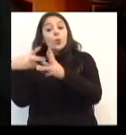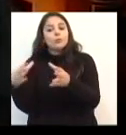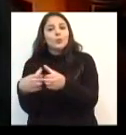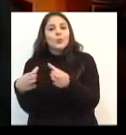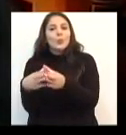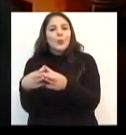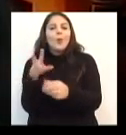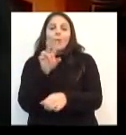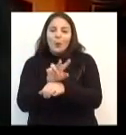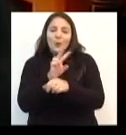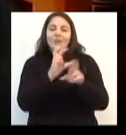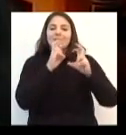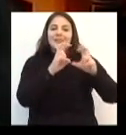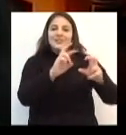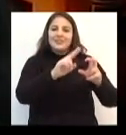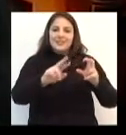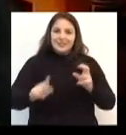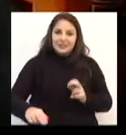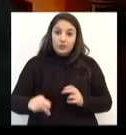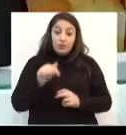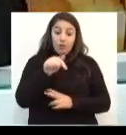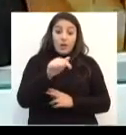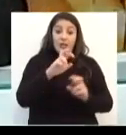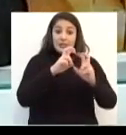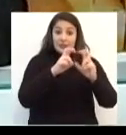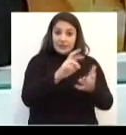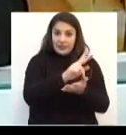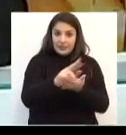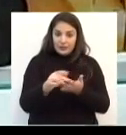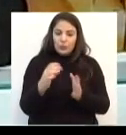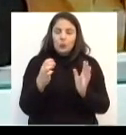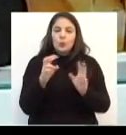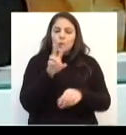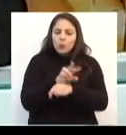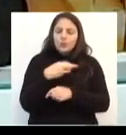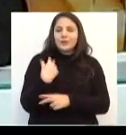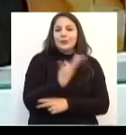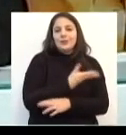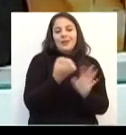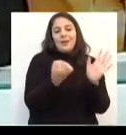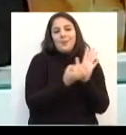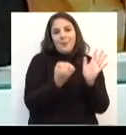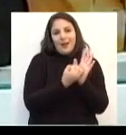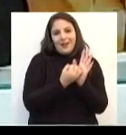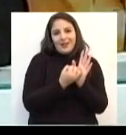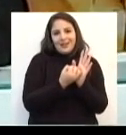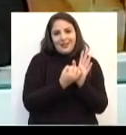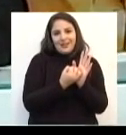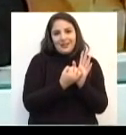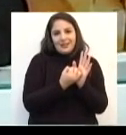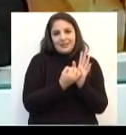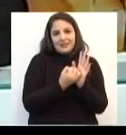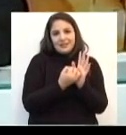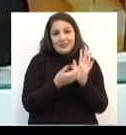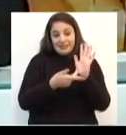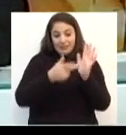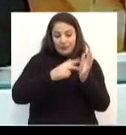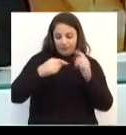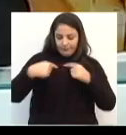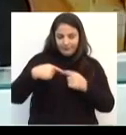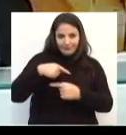e o trânsito cuida da gente. A marca que simboliza o movimento é o laço na cor amarela.